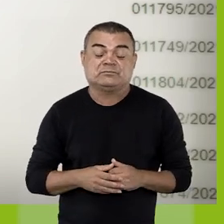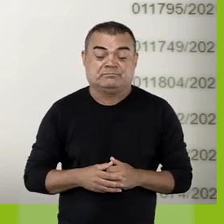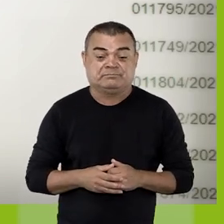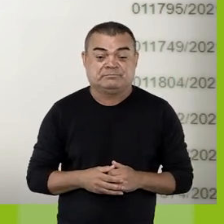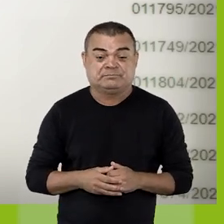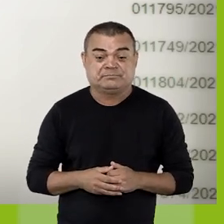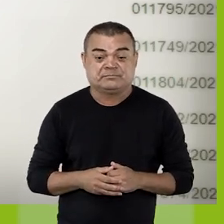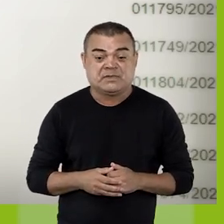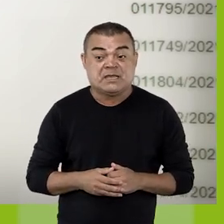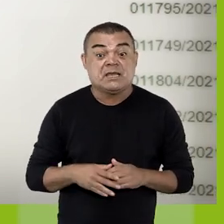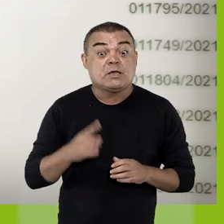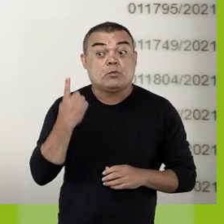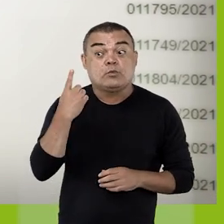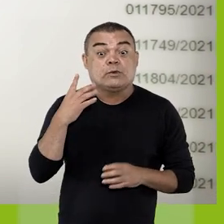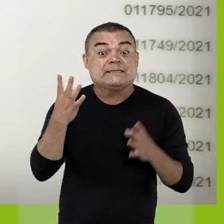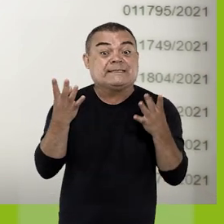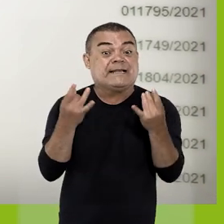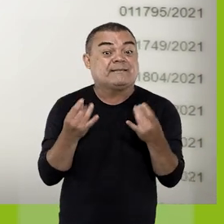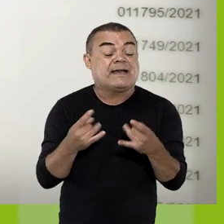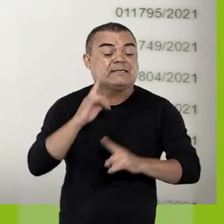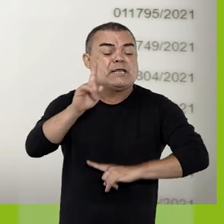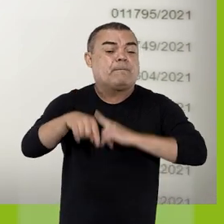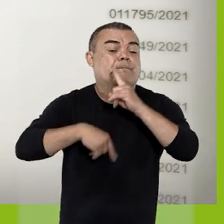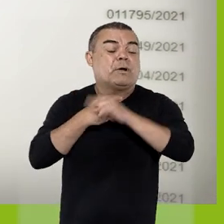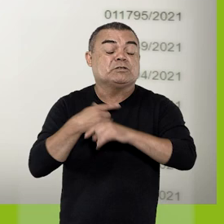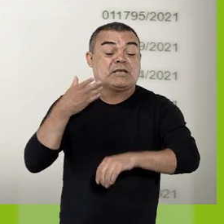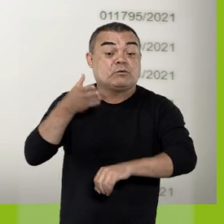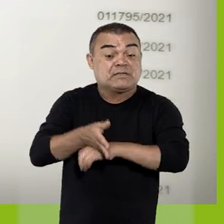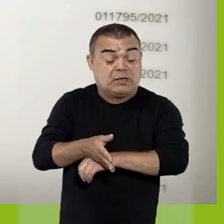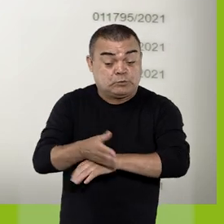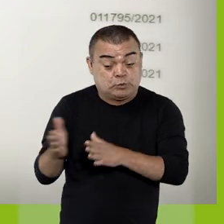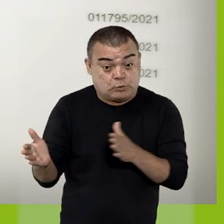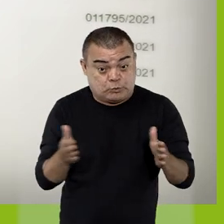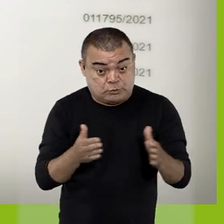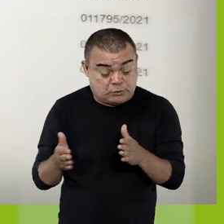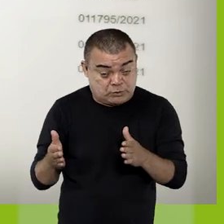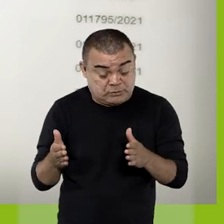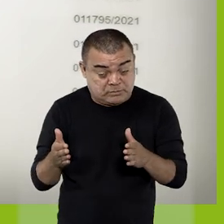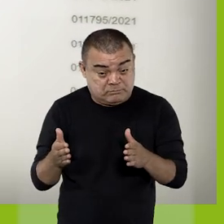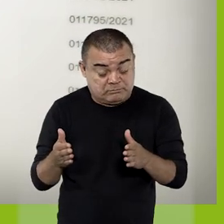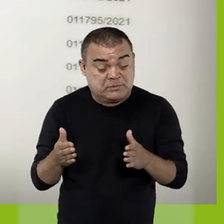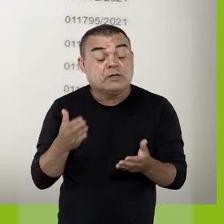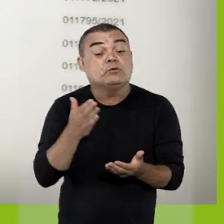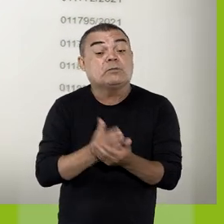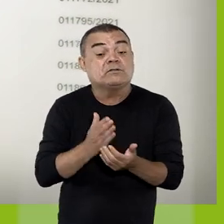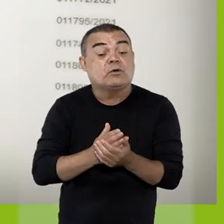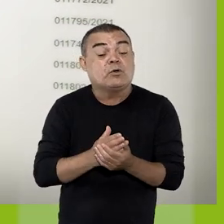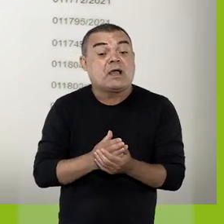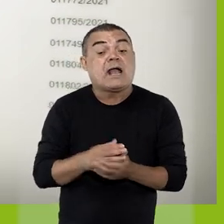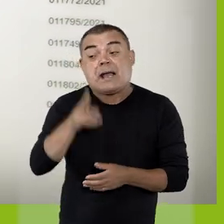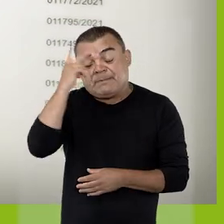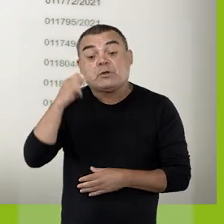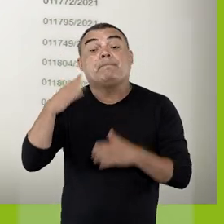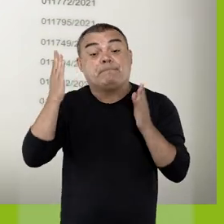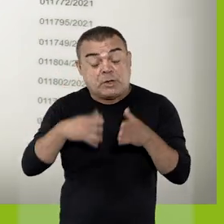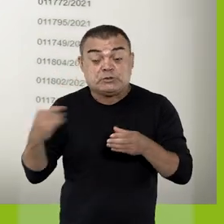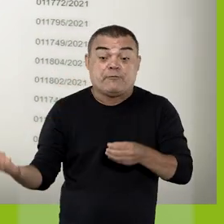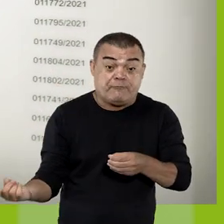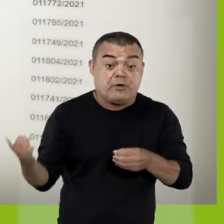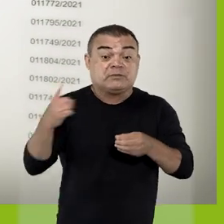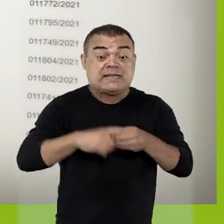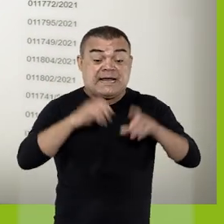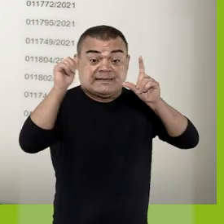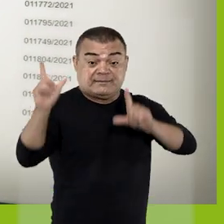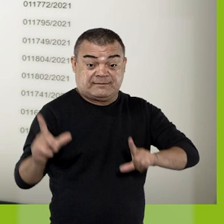estabelecido. E um detalhe. Após a inclusão do controle de prazo em um processo, o usuário sempre pode